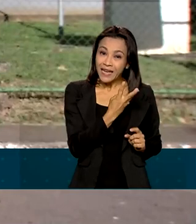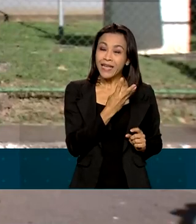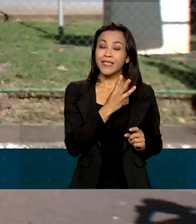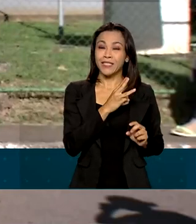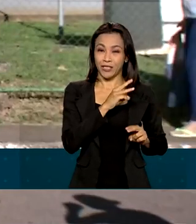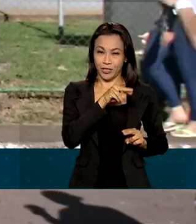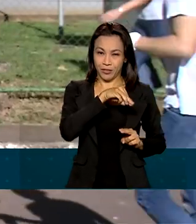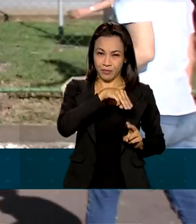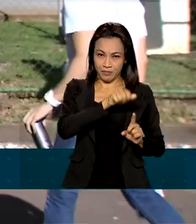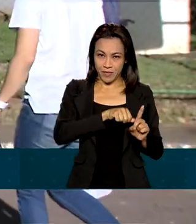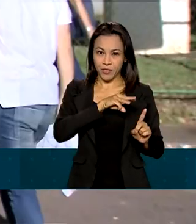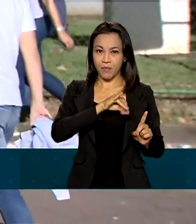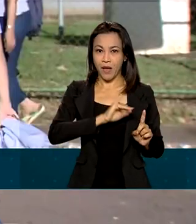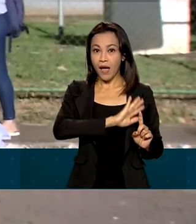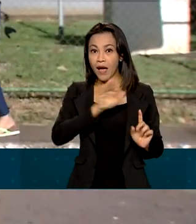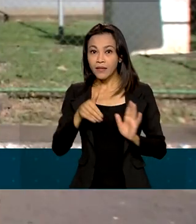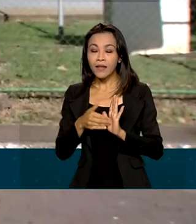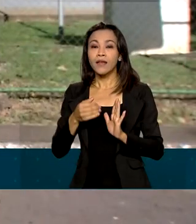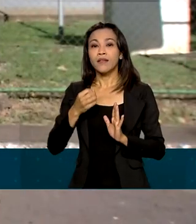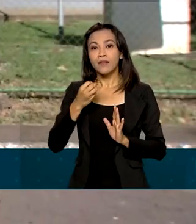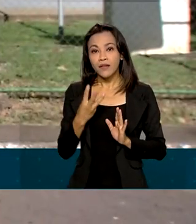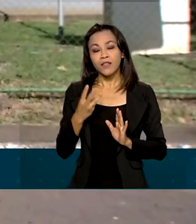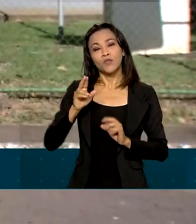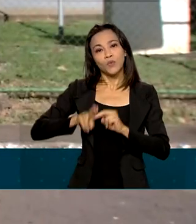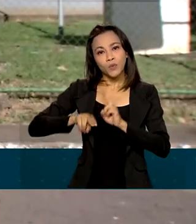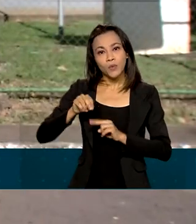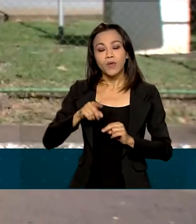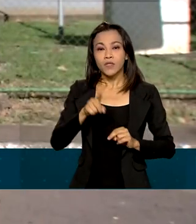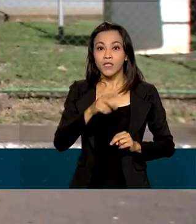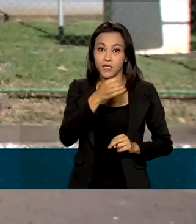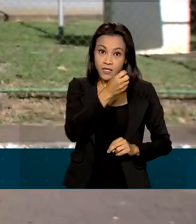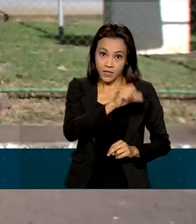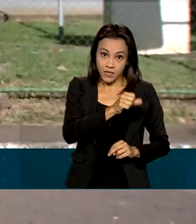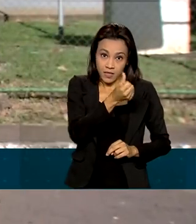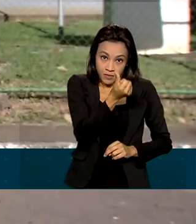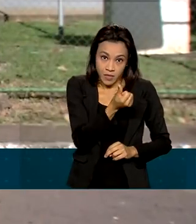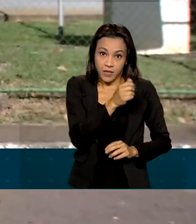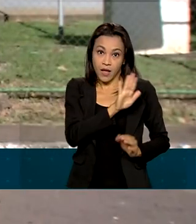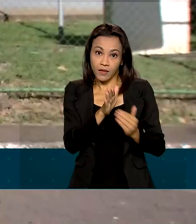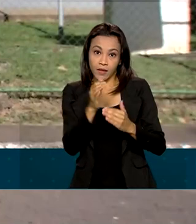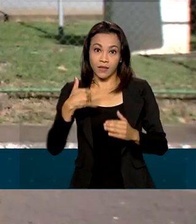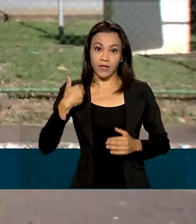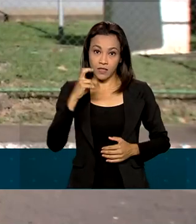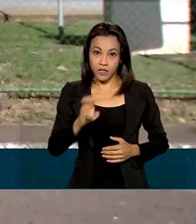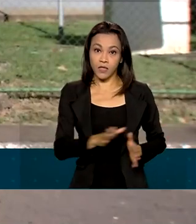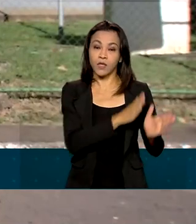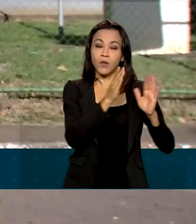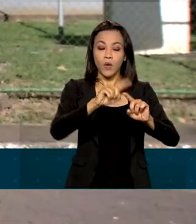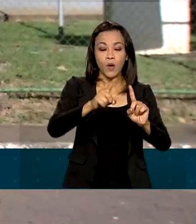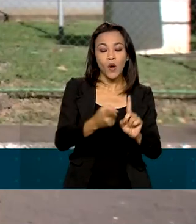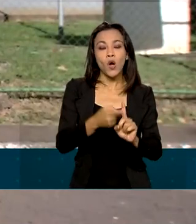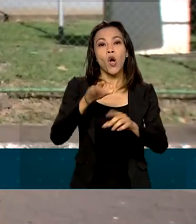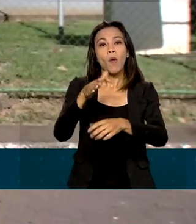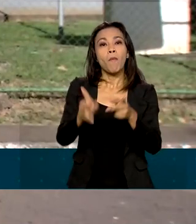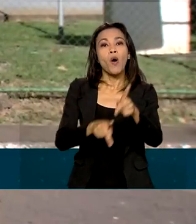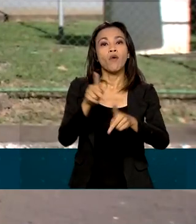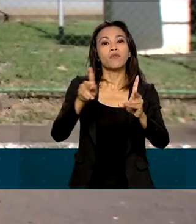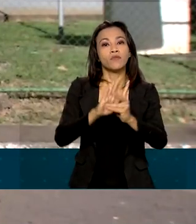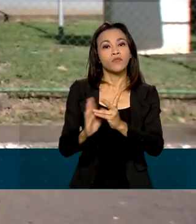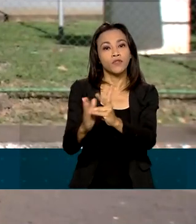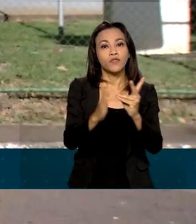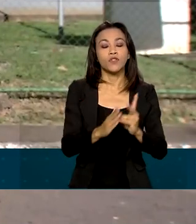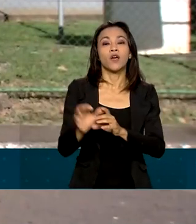junho, começará a imunização de crianças de 6 meses a 5 anos de idade, gestantes e puérperas, povos indígenas, professores,